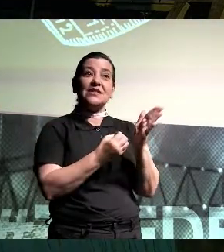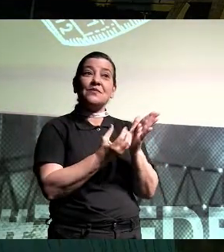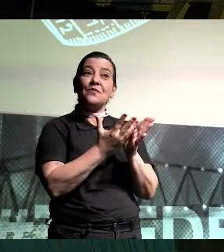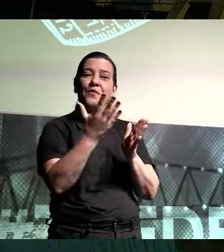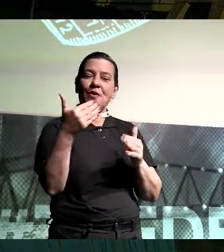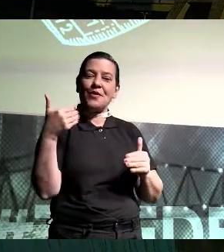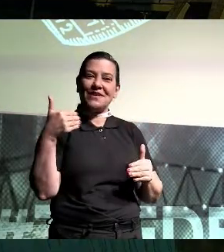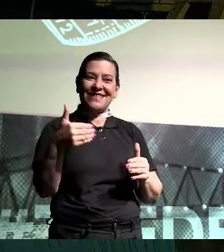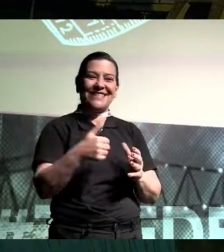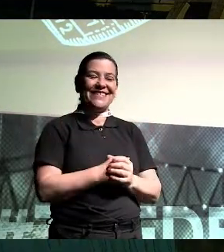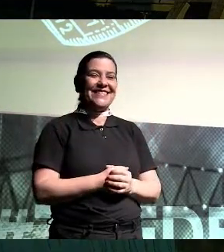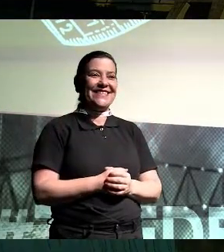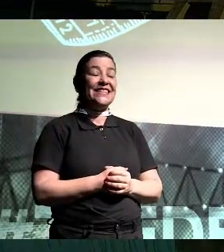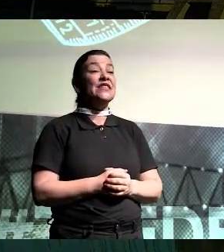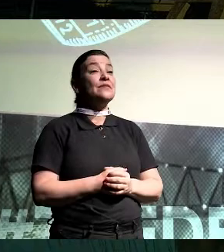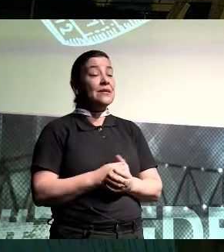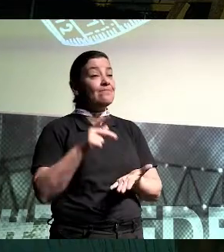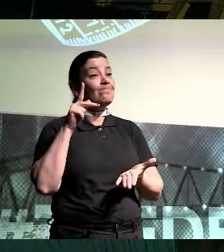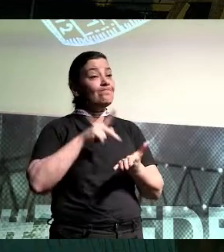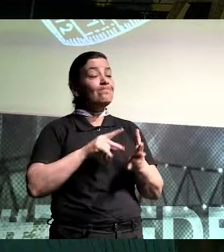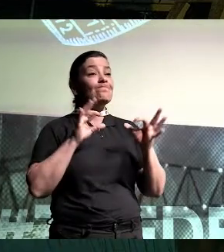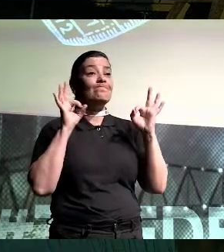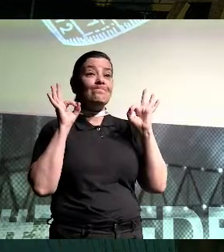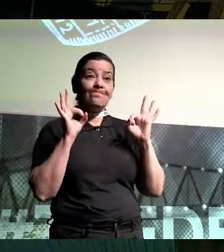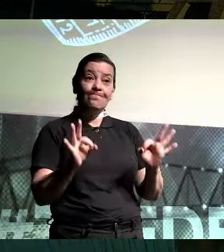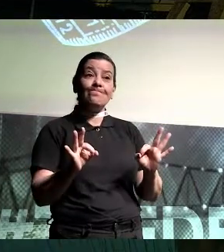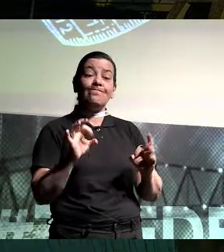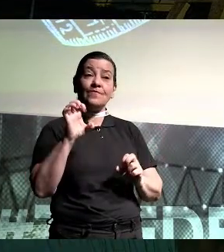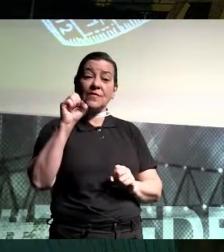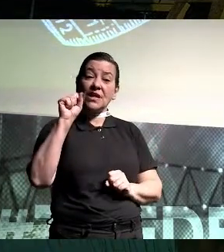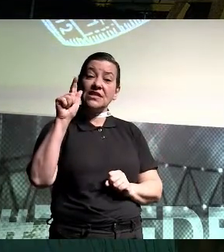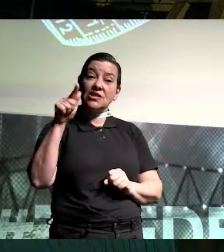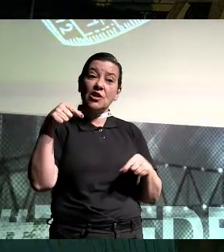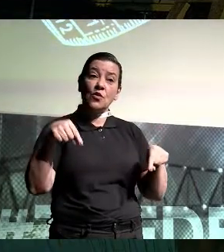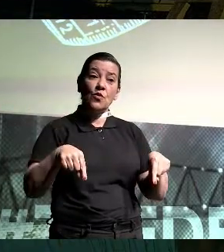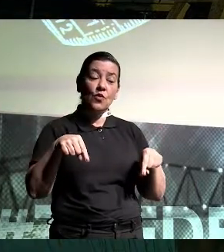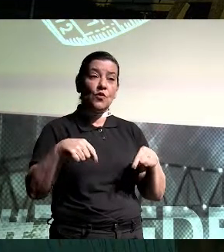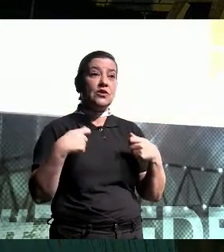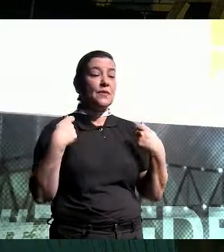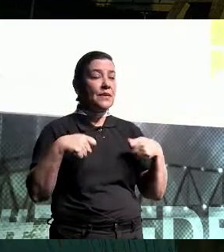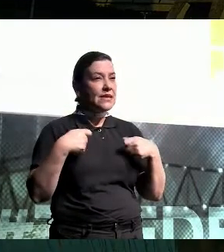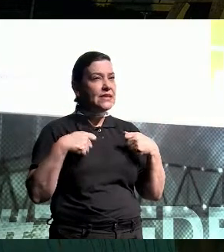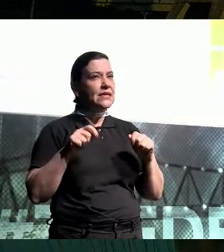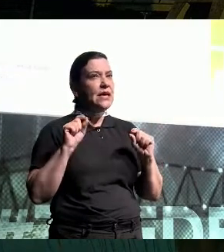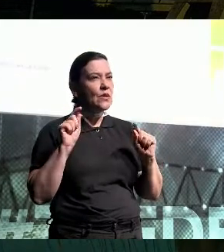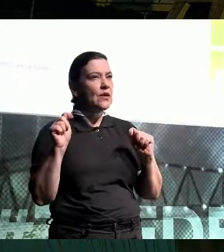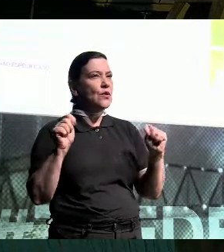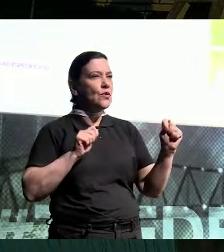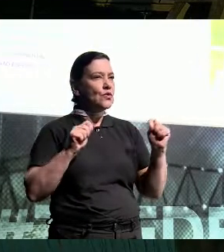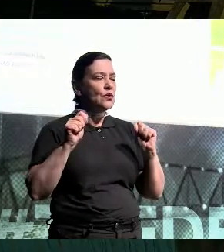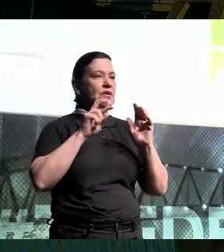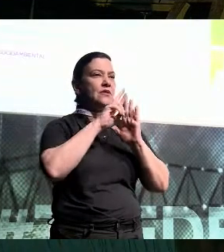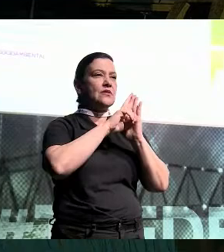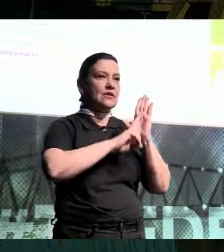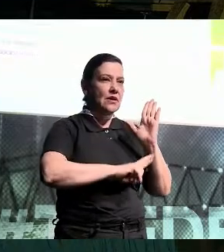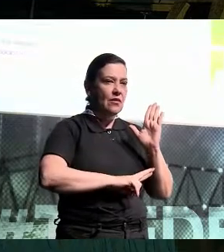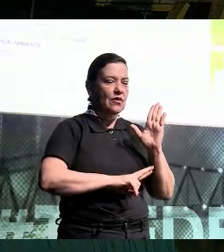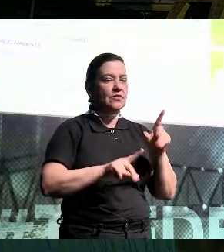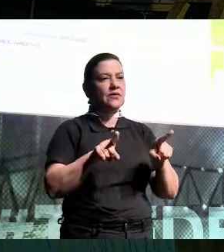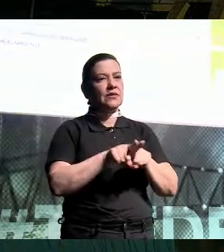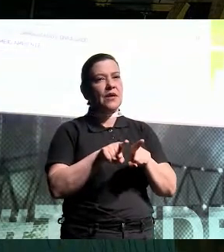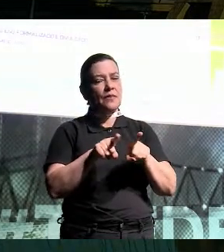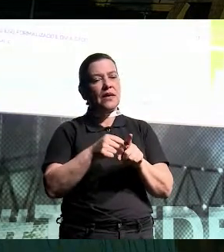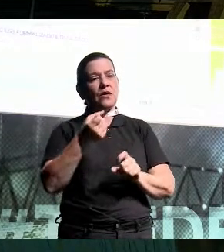que vêm lá na frente. Mas esse é realmente o grande gargalo do ESG hoje. Medição. Medição nos relatórios, medição